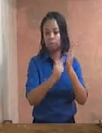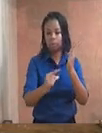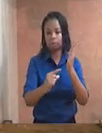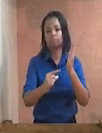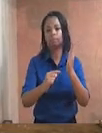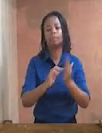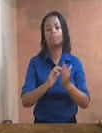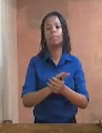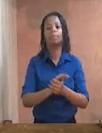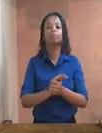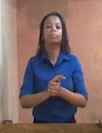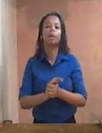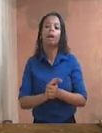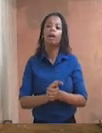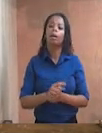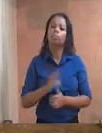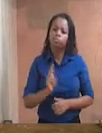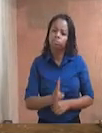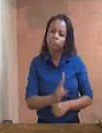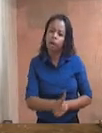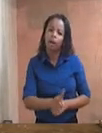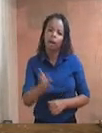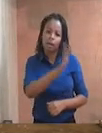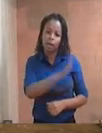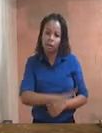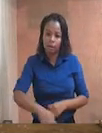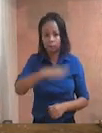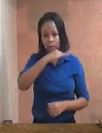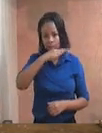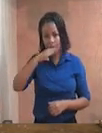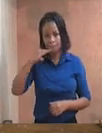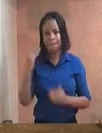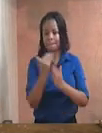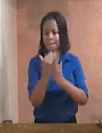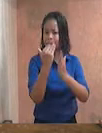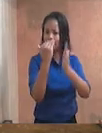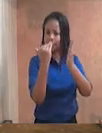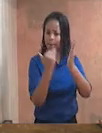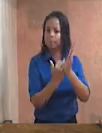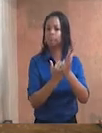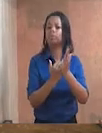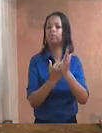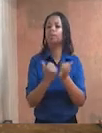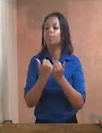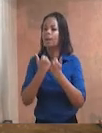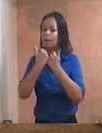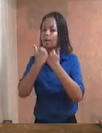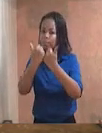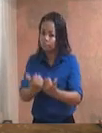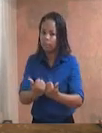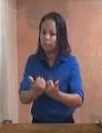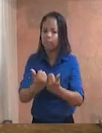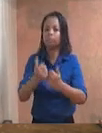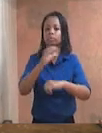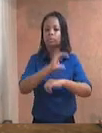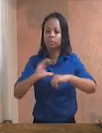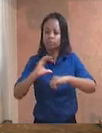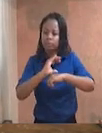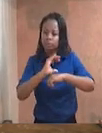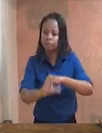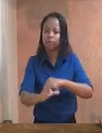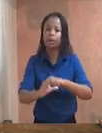permanência da criança e do adolescente em programa de acolhimento institucional não se